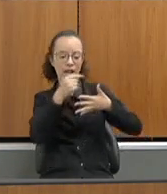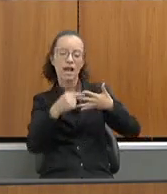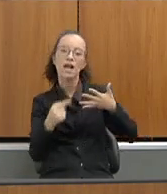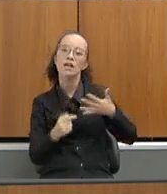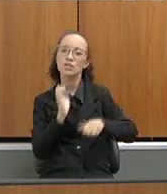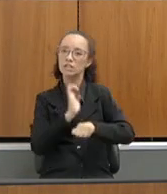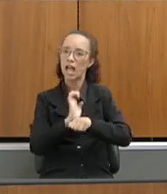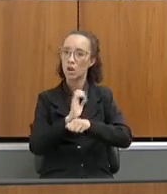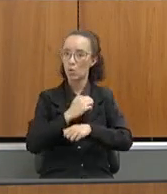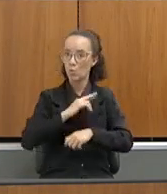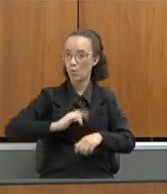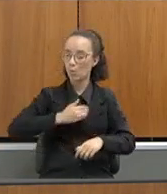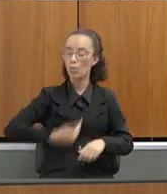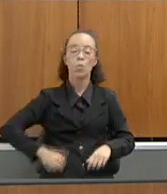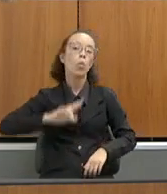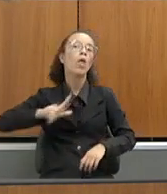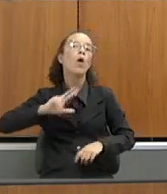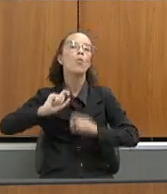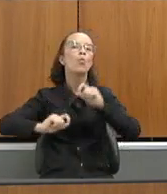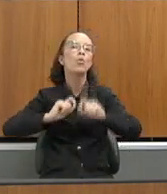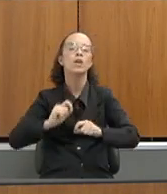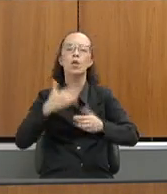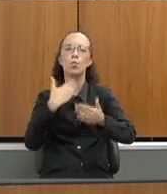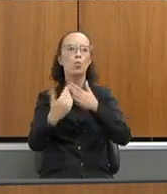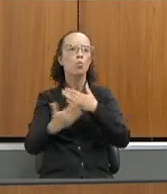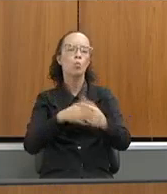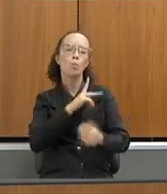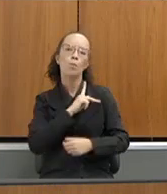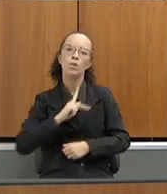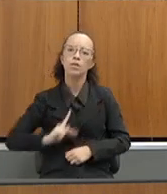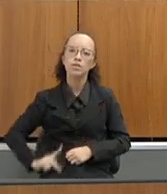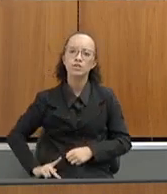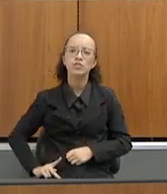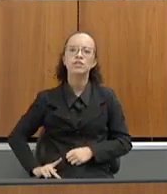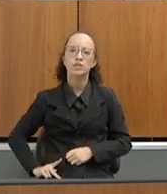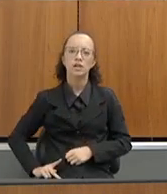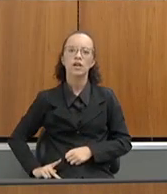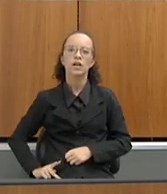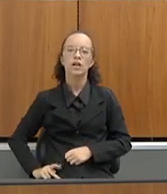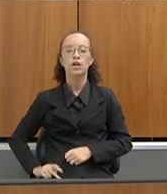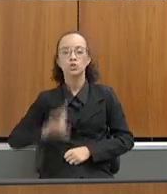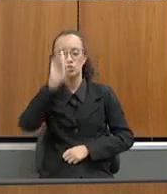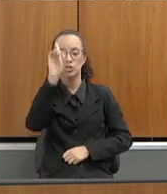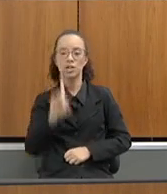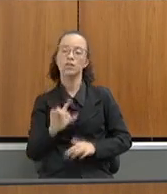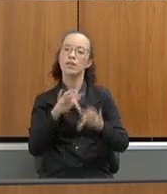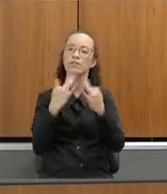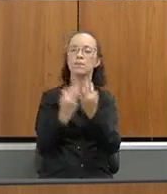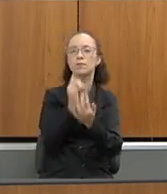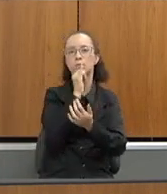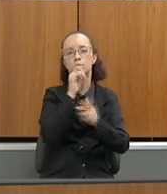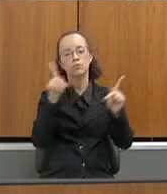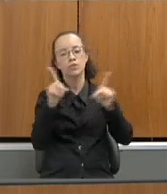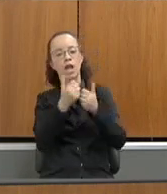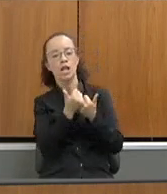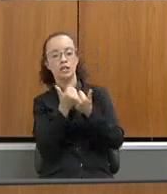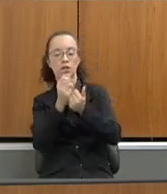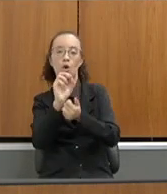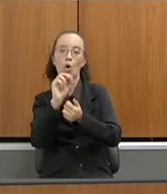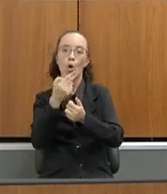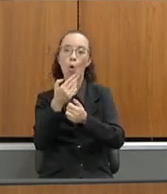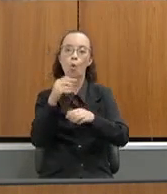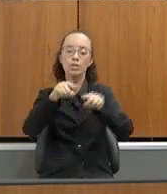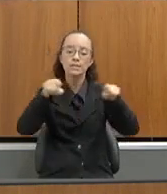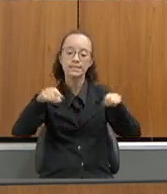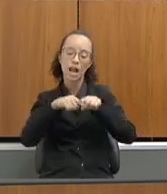o município apresentasse qualquer política do direito das famílias a um professor de apoio ou sala de recursos no